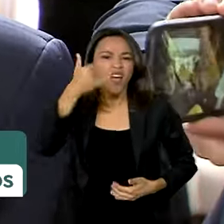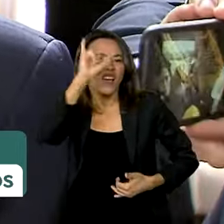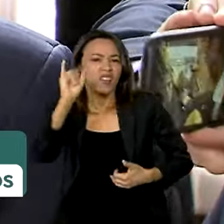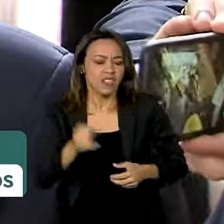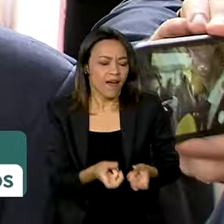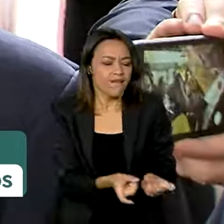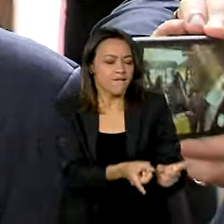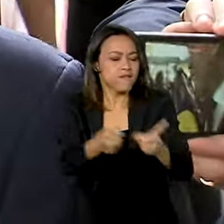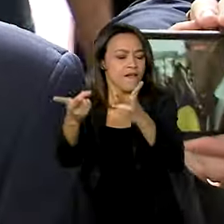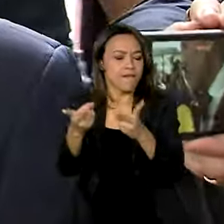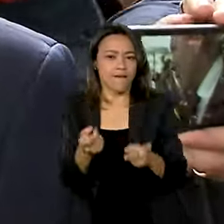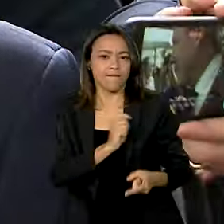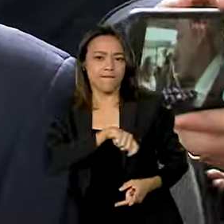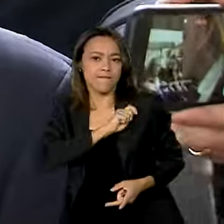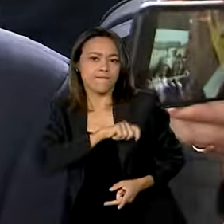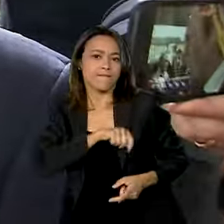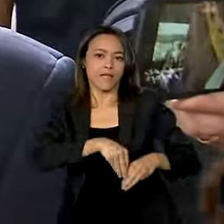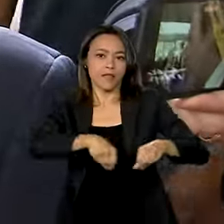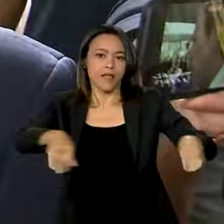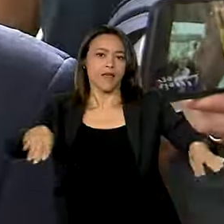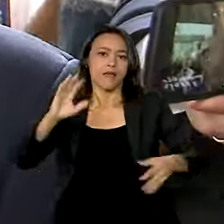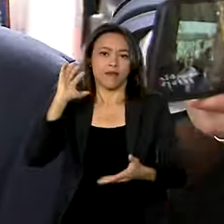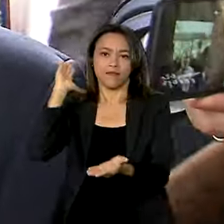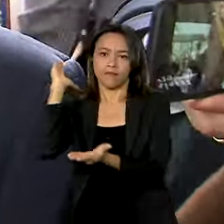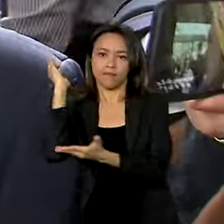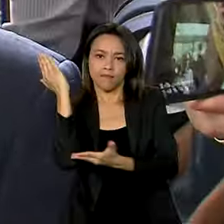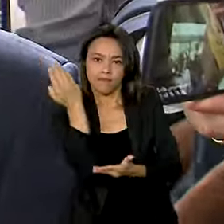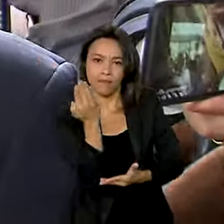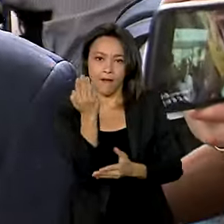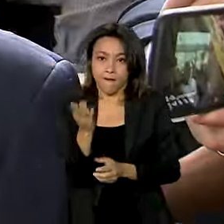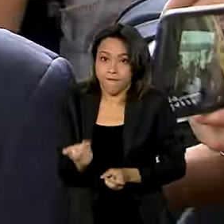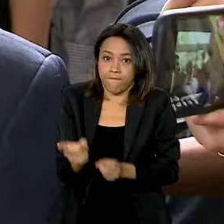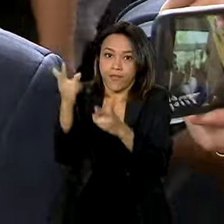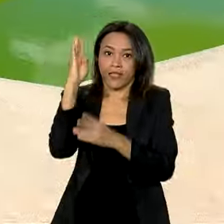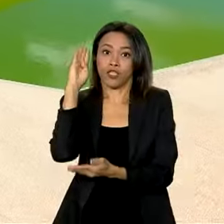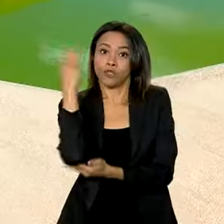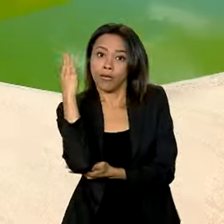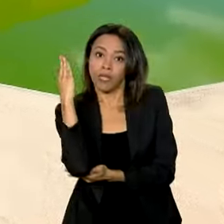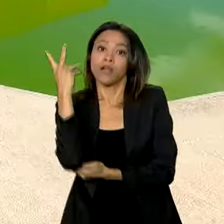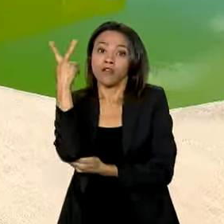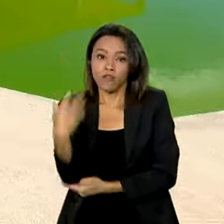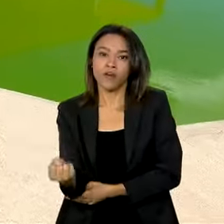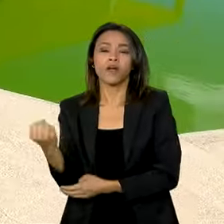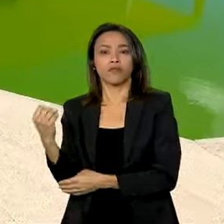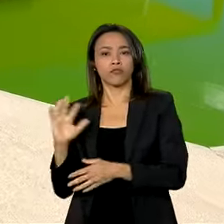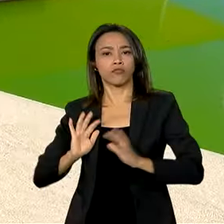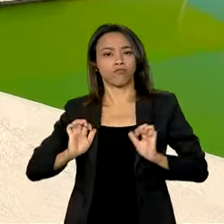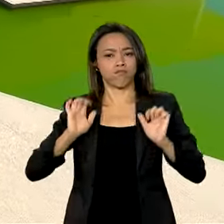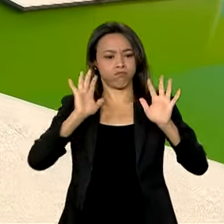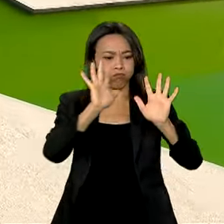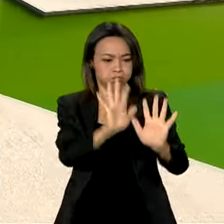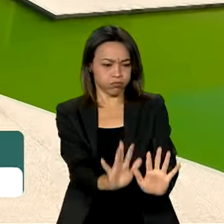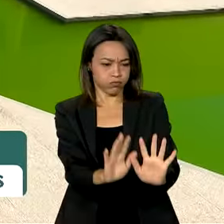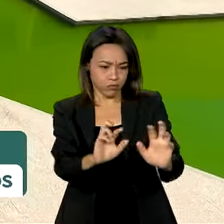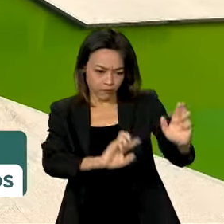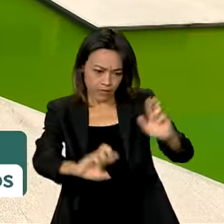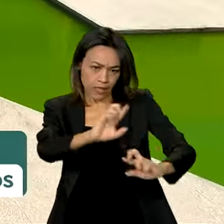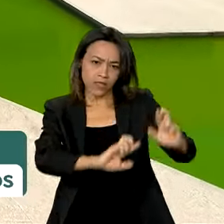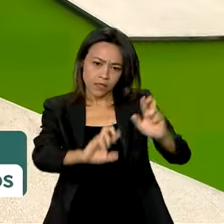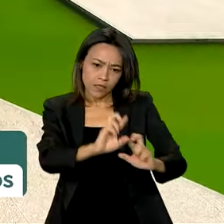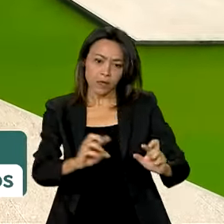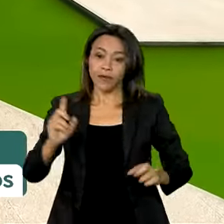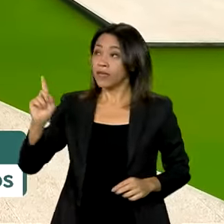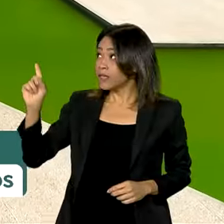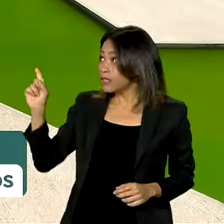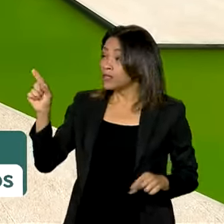desmatamento ilegal, extração ilegal de madeira, garimpo. Nós vamos colocar a fiscalização na rua. Meio ambiente também se torna ação transversal